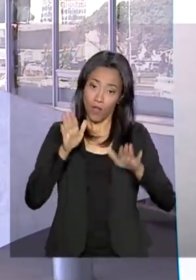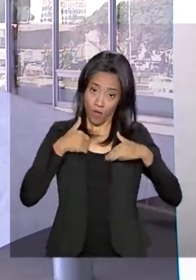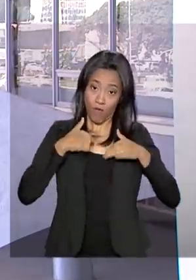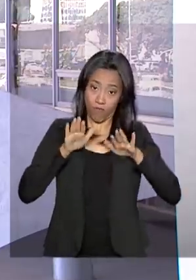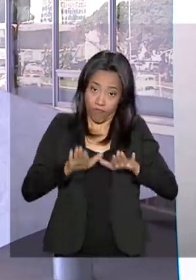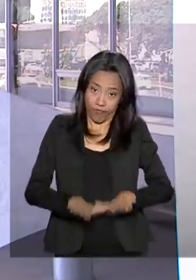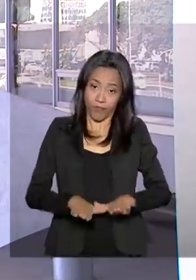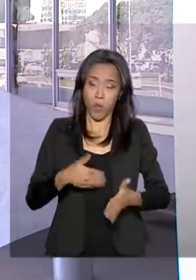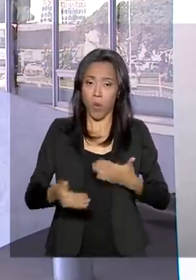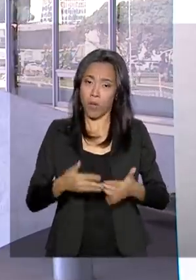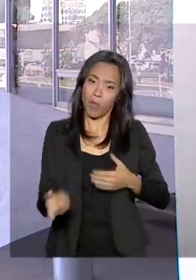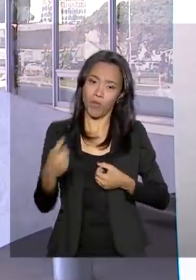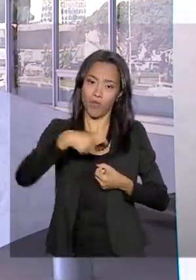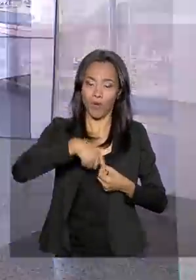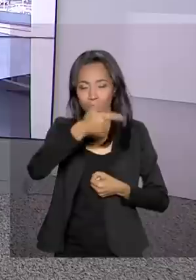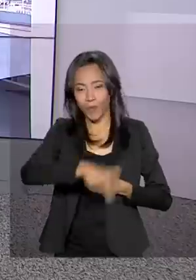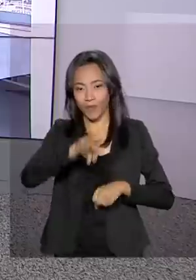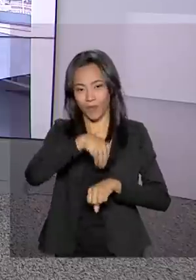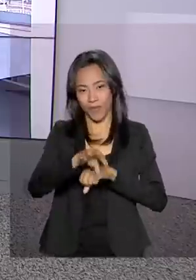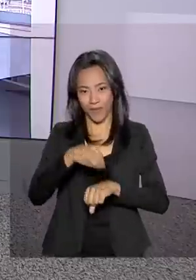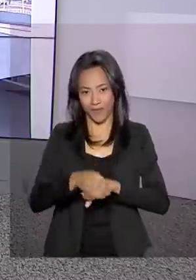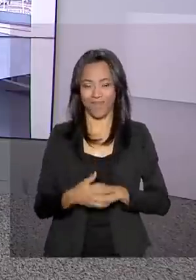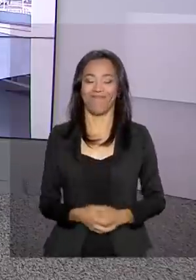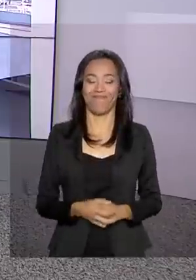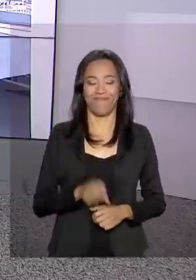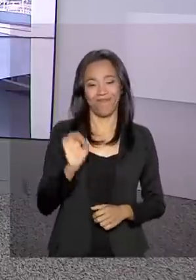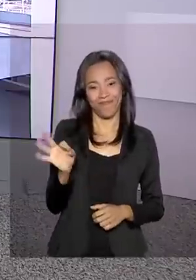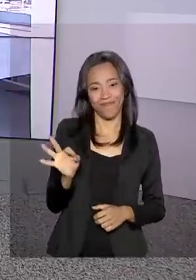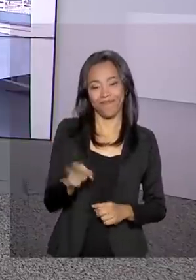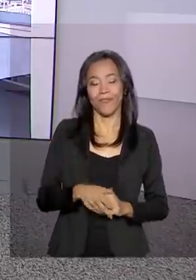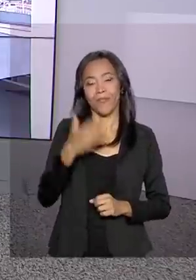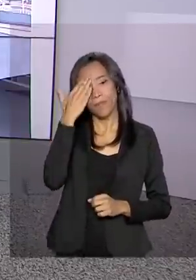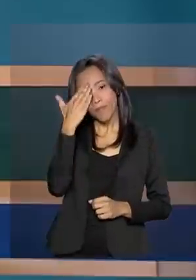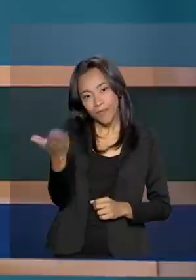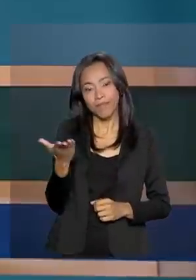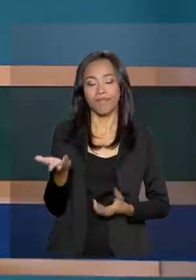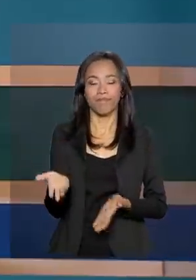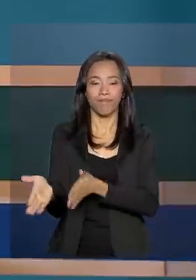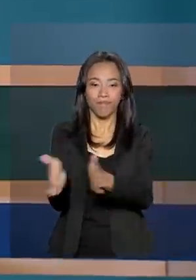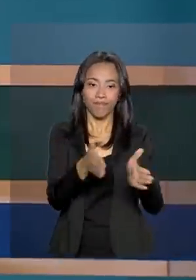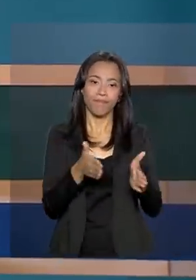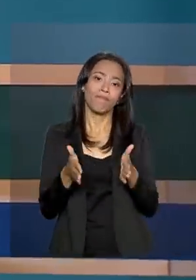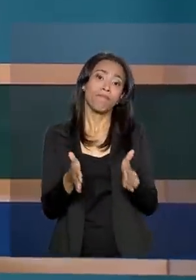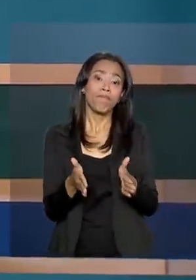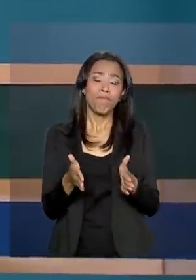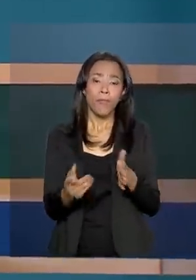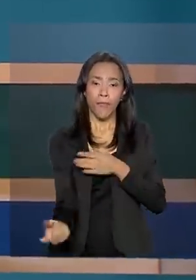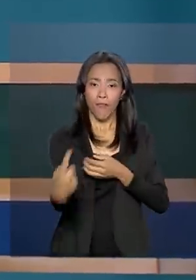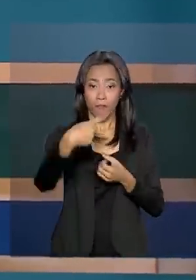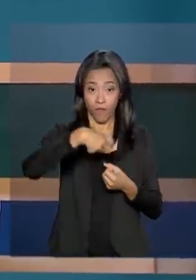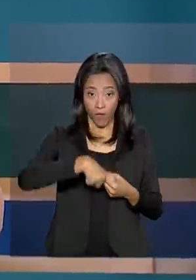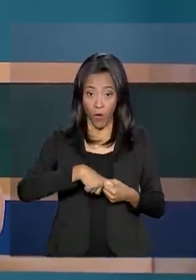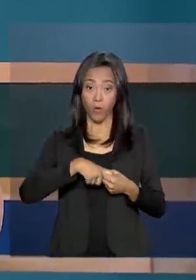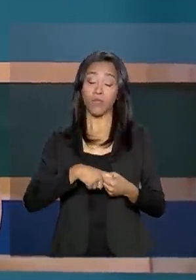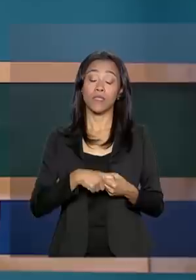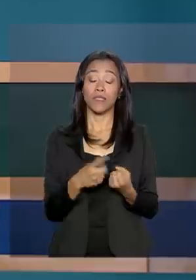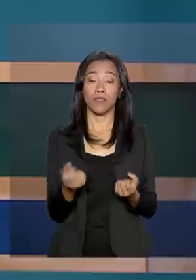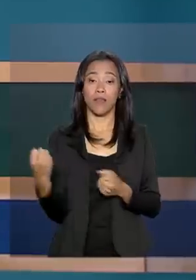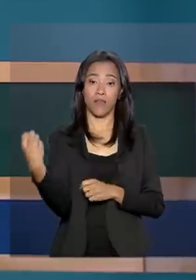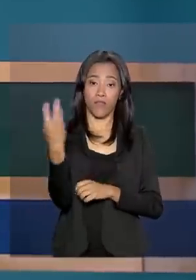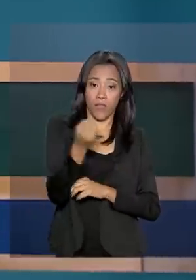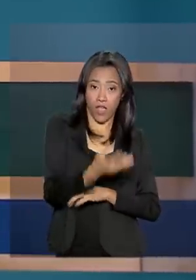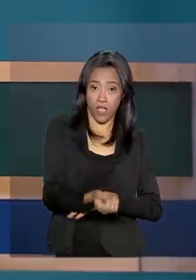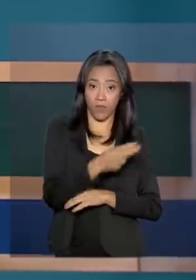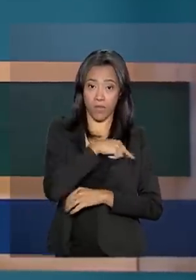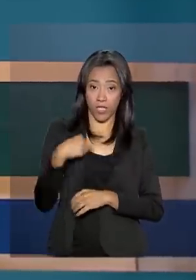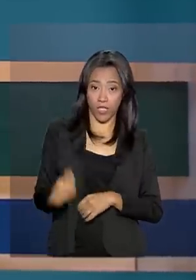com outras informações. Carla? Tá certo, Luciana. Muito obrigada pela sua participação. Na volta da viagem oficial à China, o